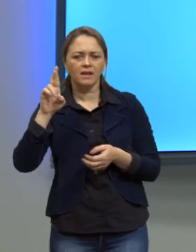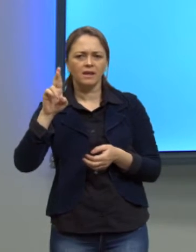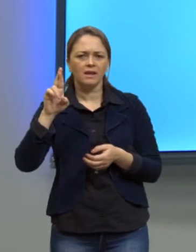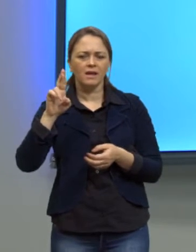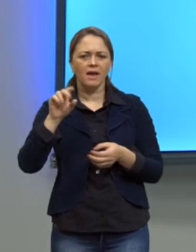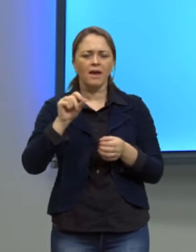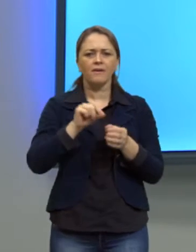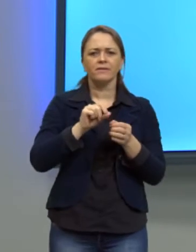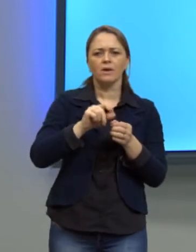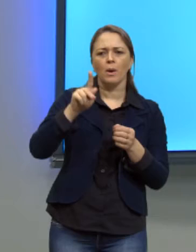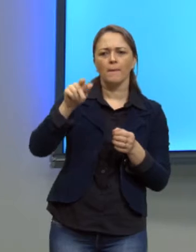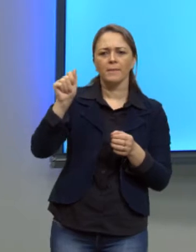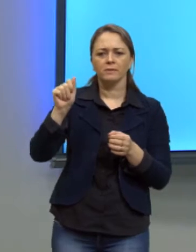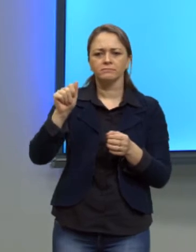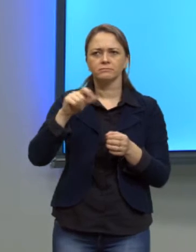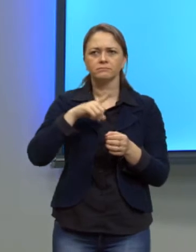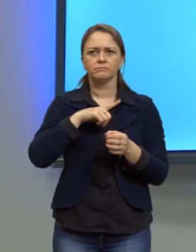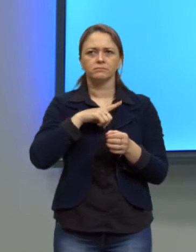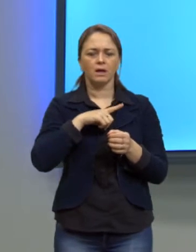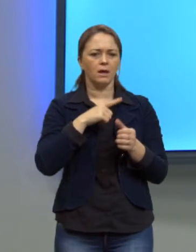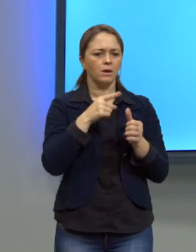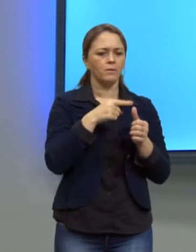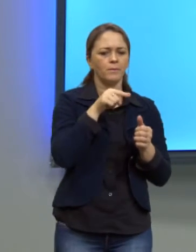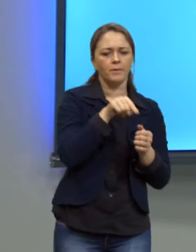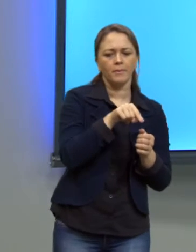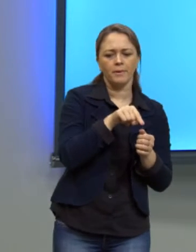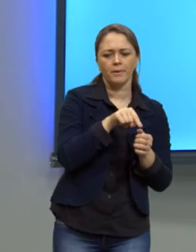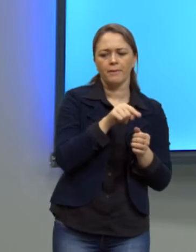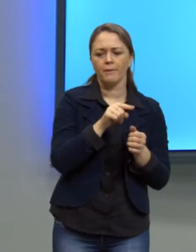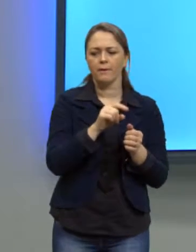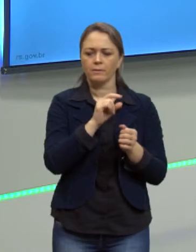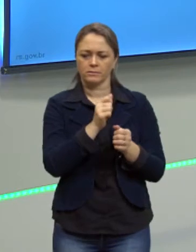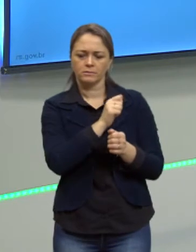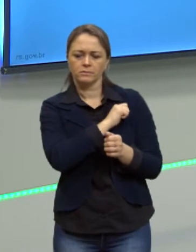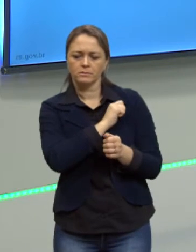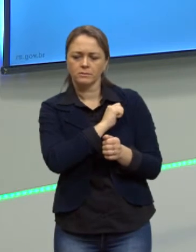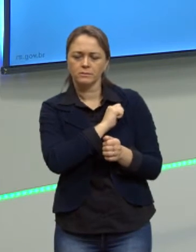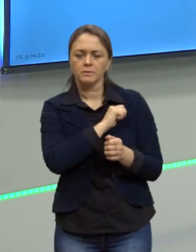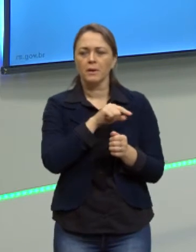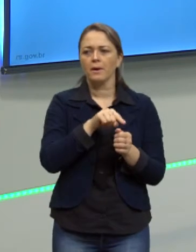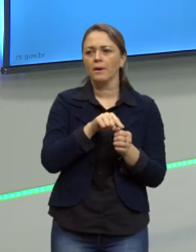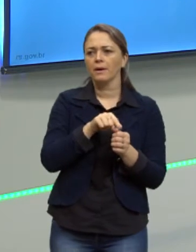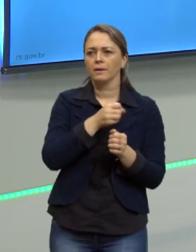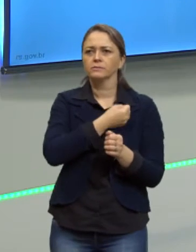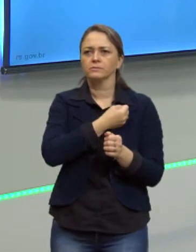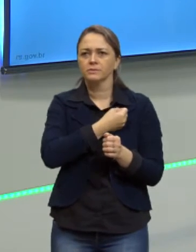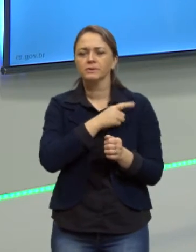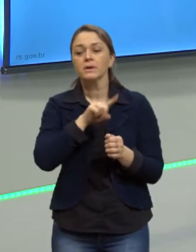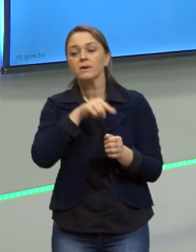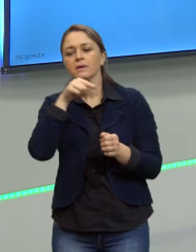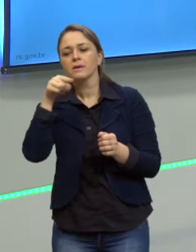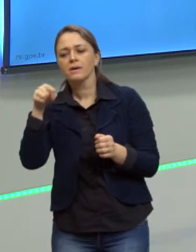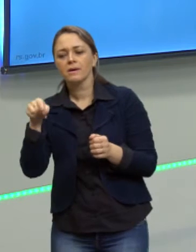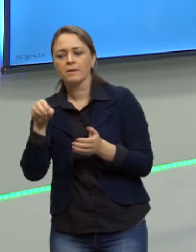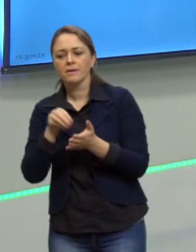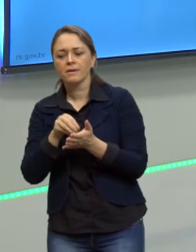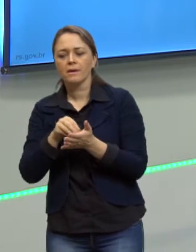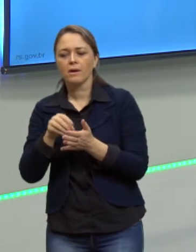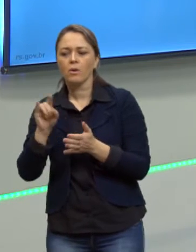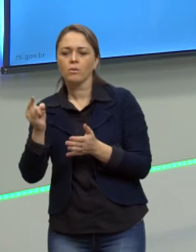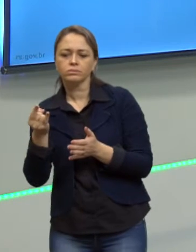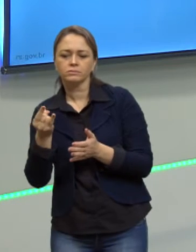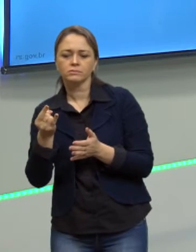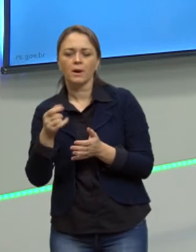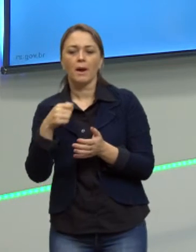o primeiro termo e o último. Porque eu preciso conhecer quem está entre eles para eu colocar termos entre eles.